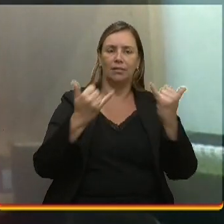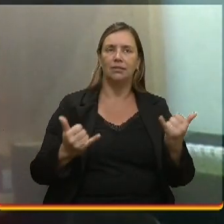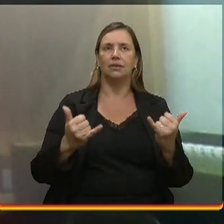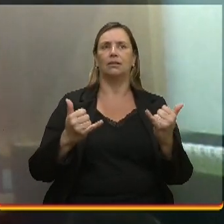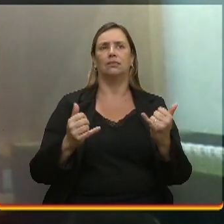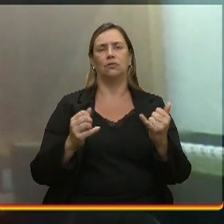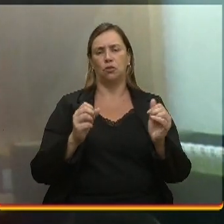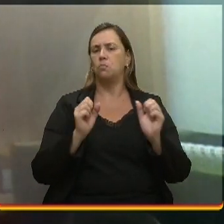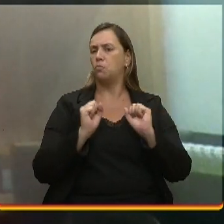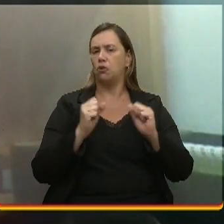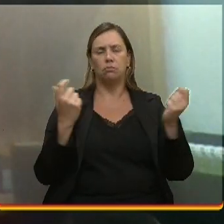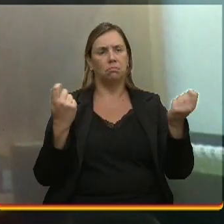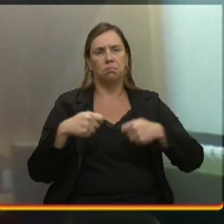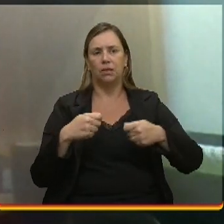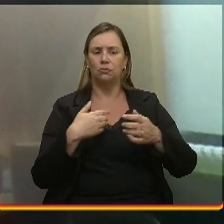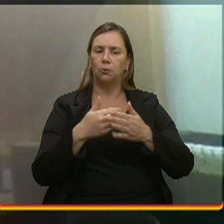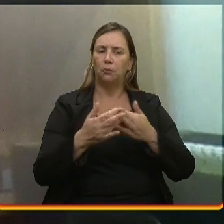quiserem.